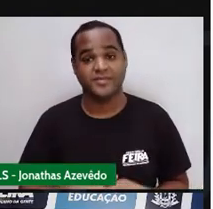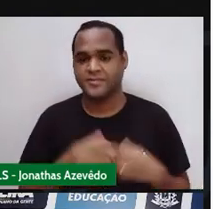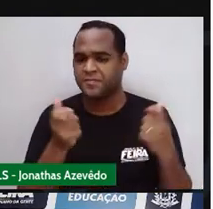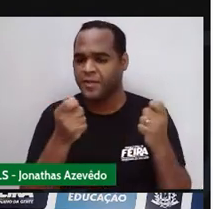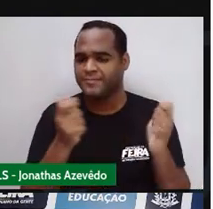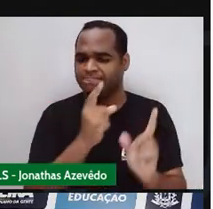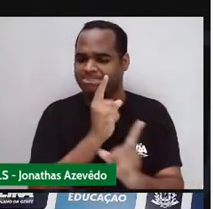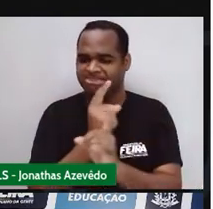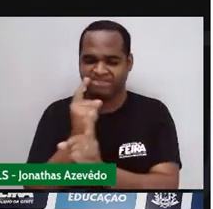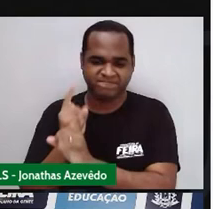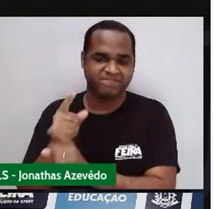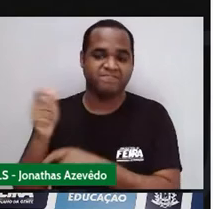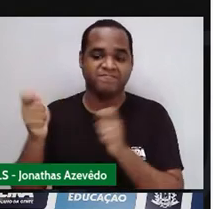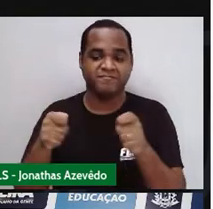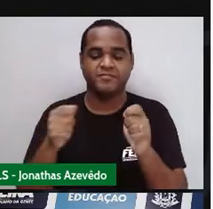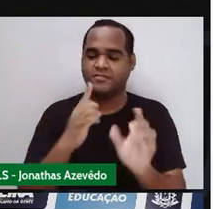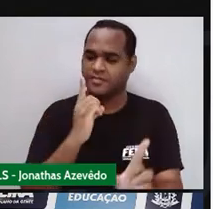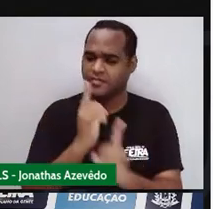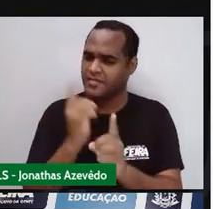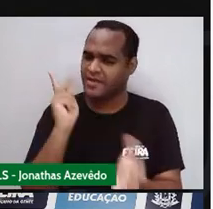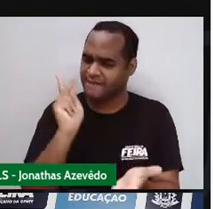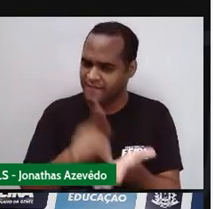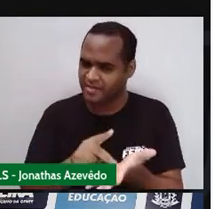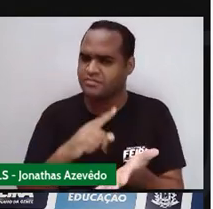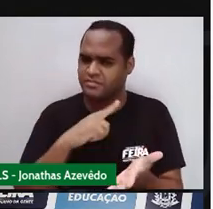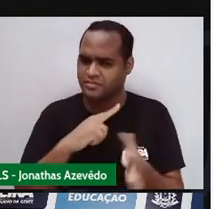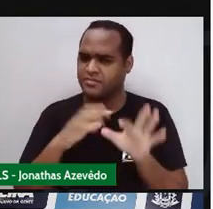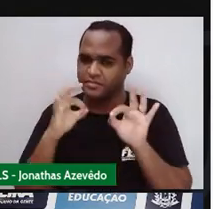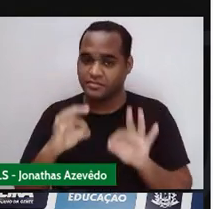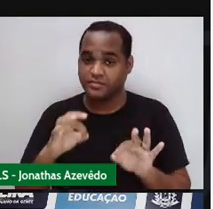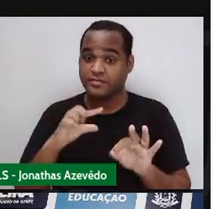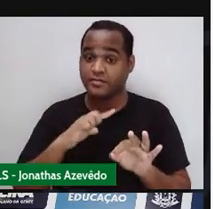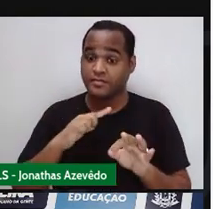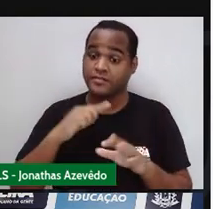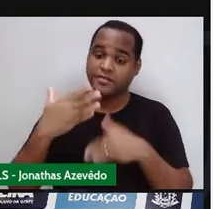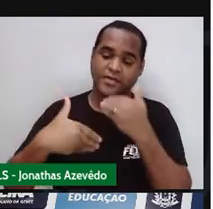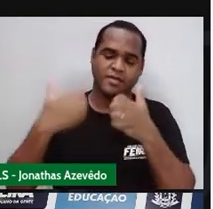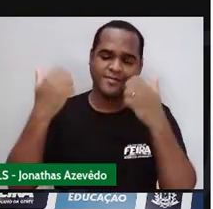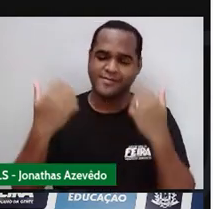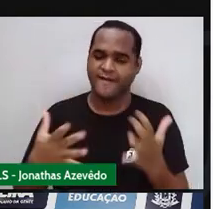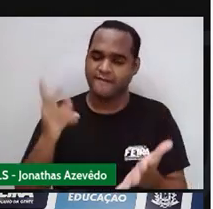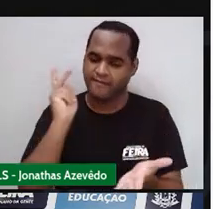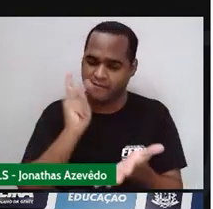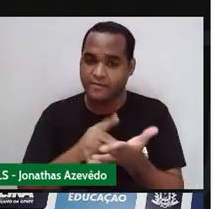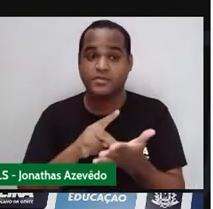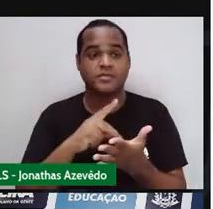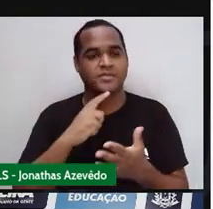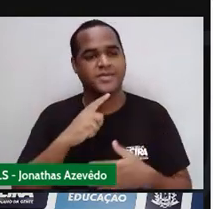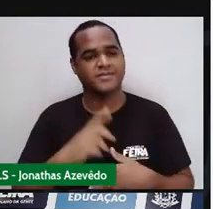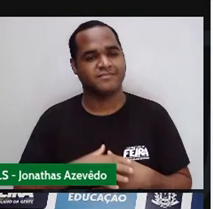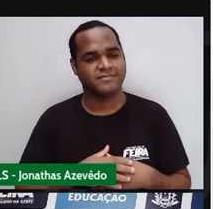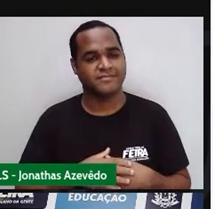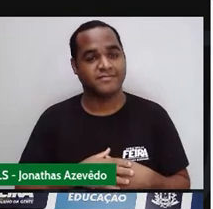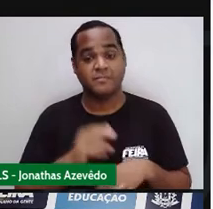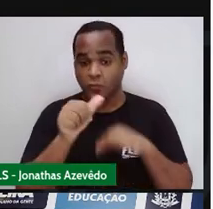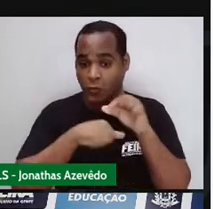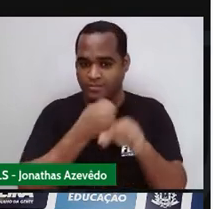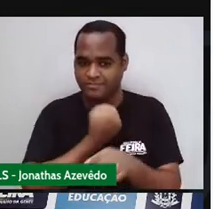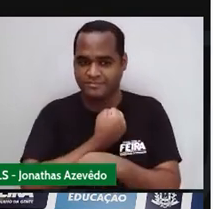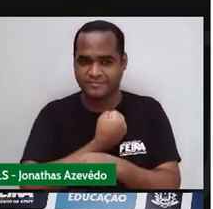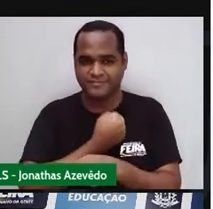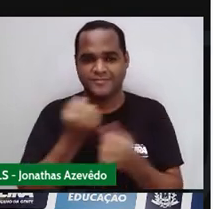Que esse negócio funciona de verdade Aliás, para a gente ter certeza Que isso funciona de verdade Então vamos mudar os números aqui